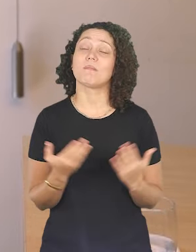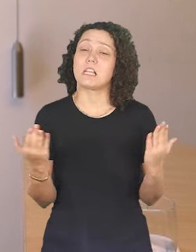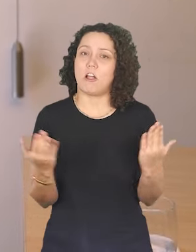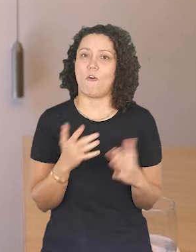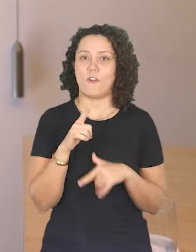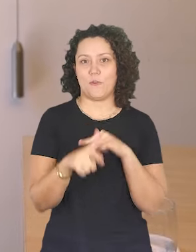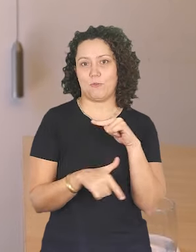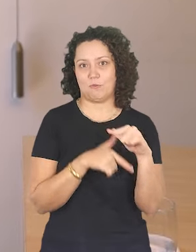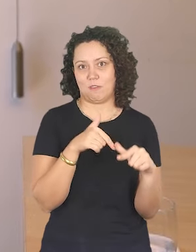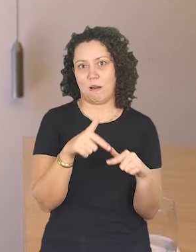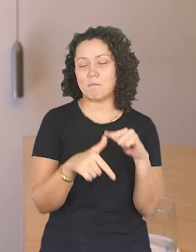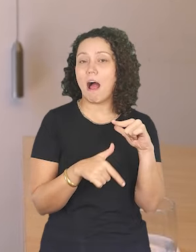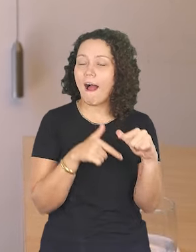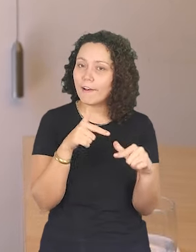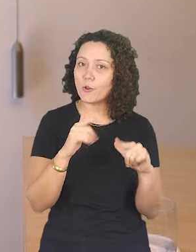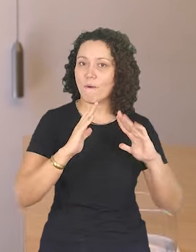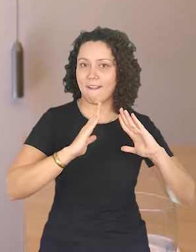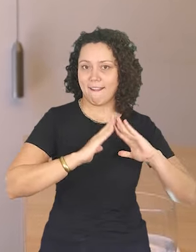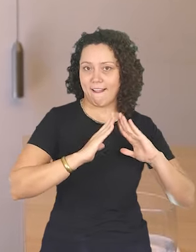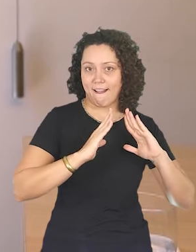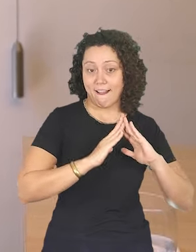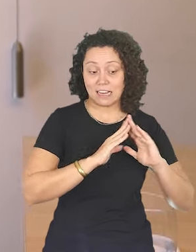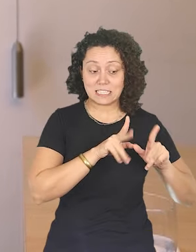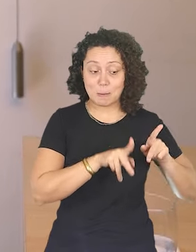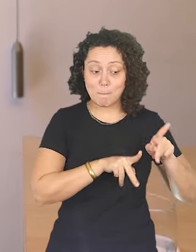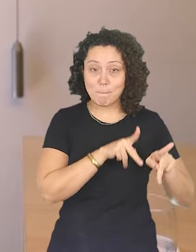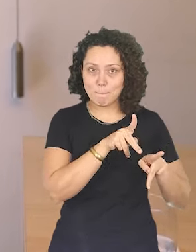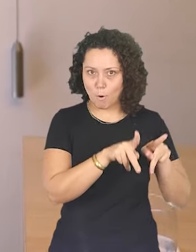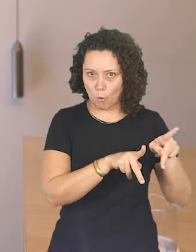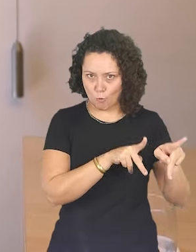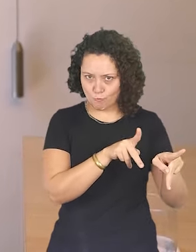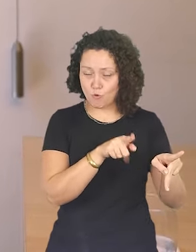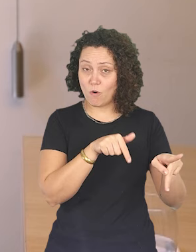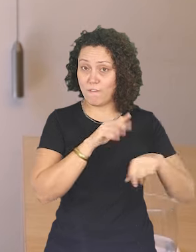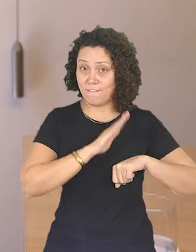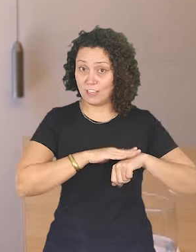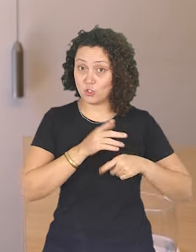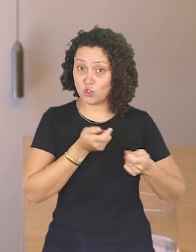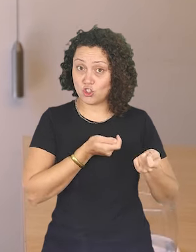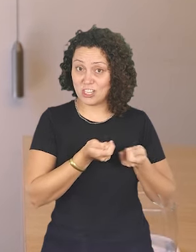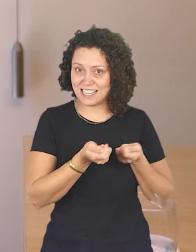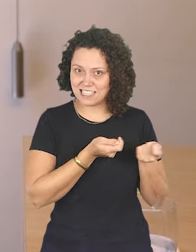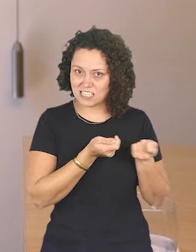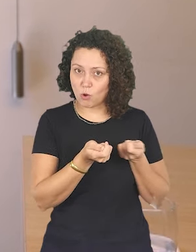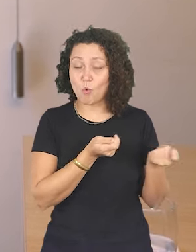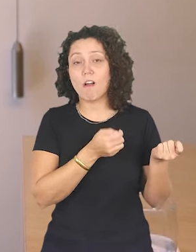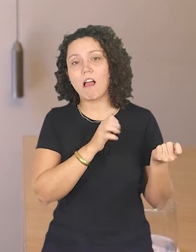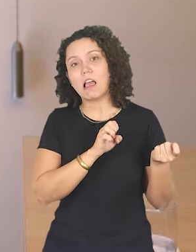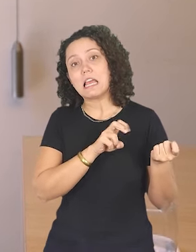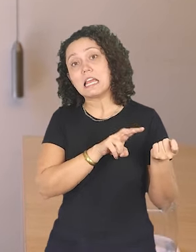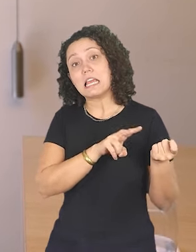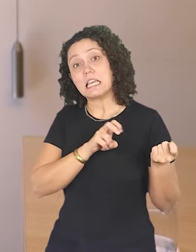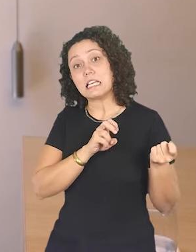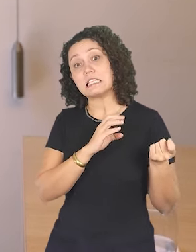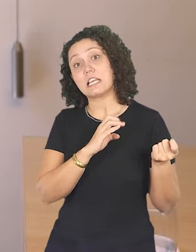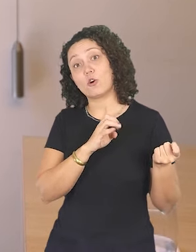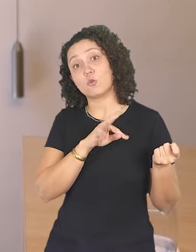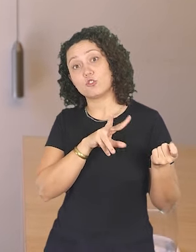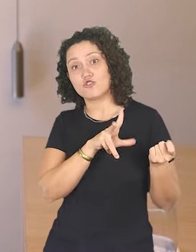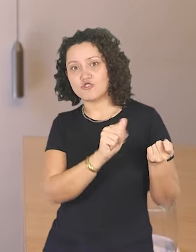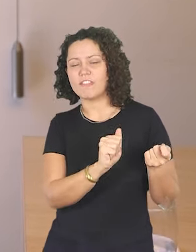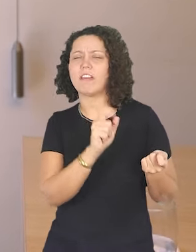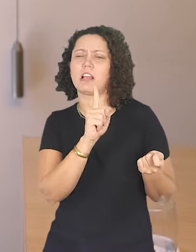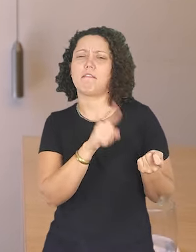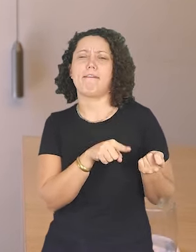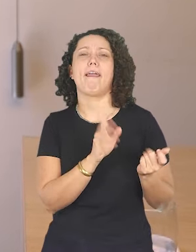Trabalho na Casa do Povo, eu sou da direção executiva da Casa do Povo, faço trabalho de gestão operacional da Casa do